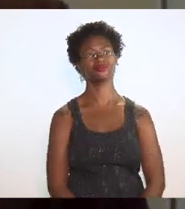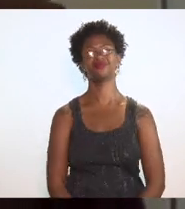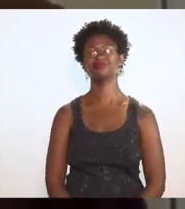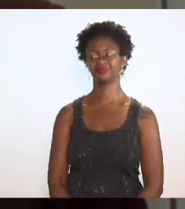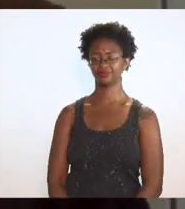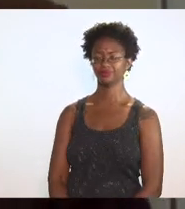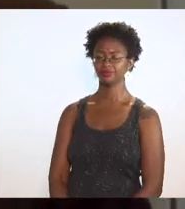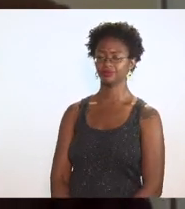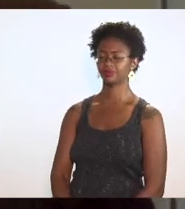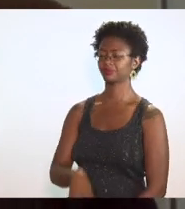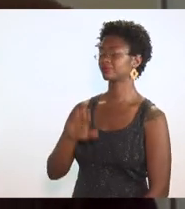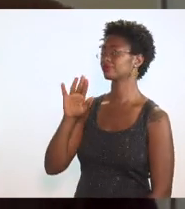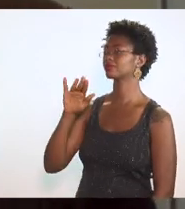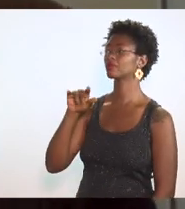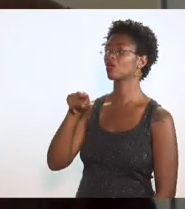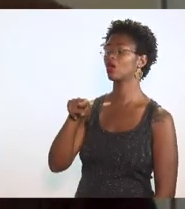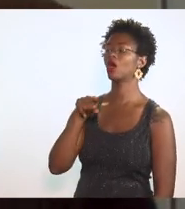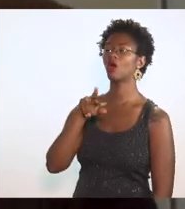Doutor Rodrigo,